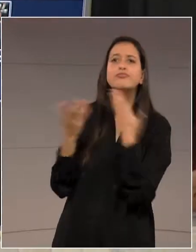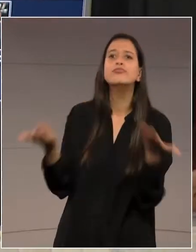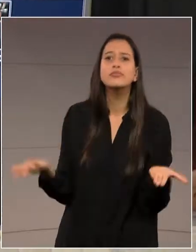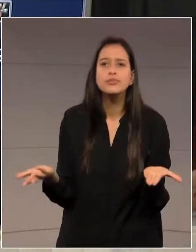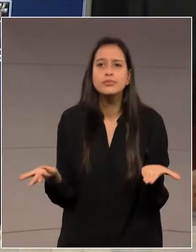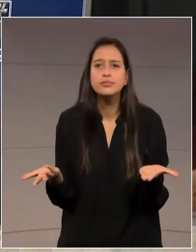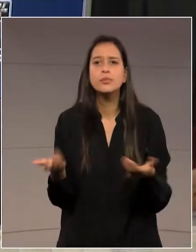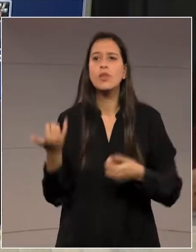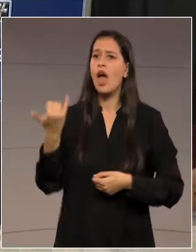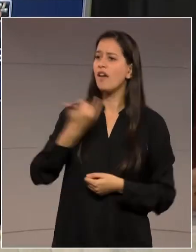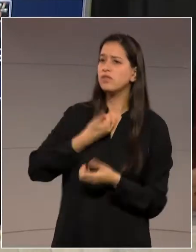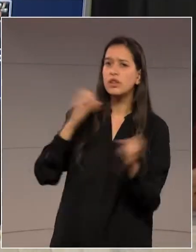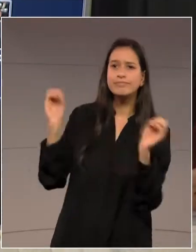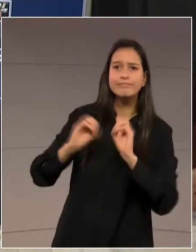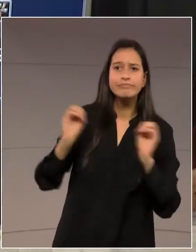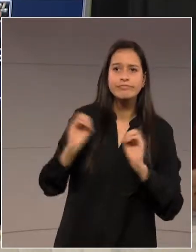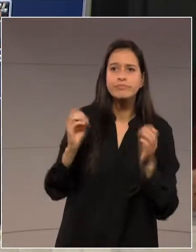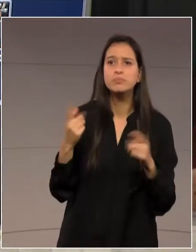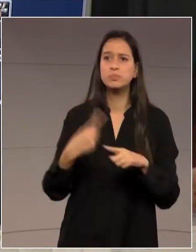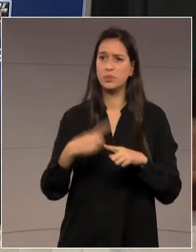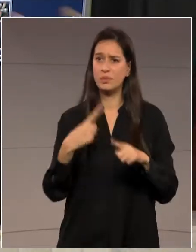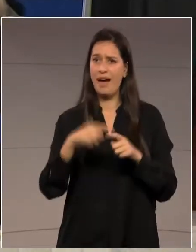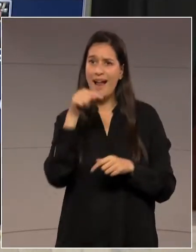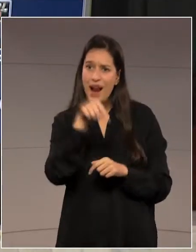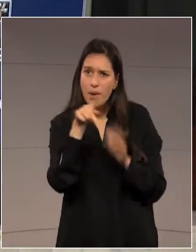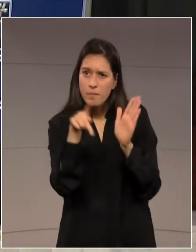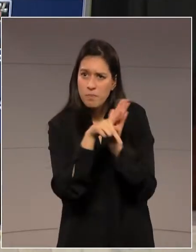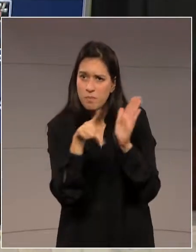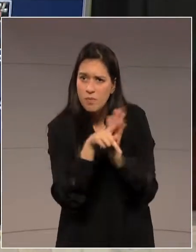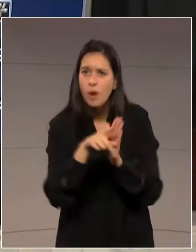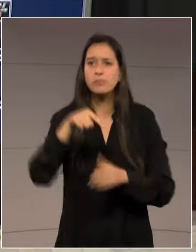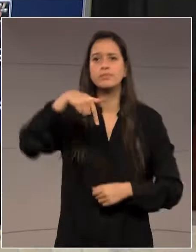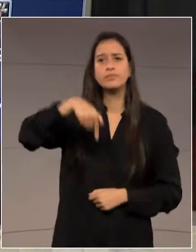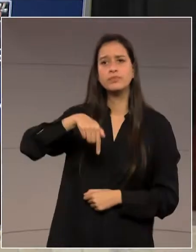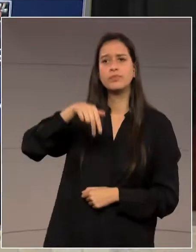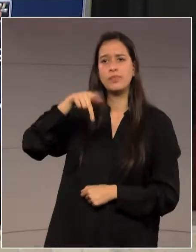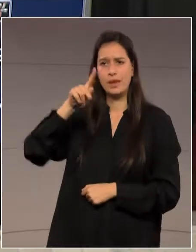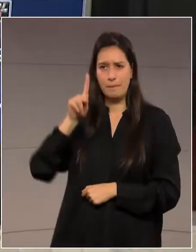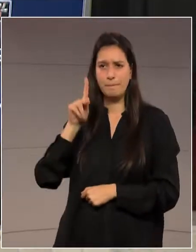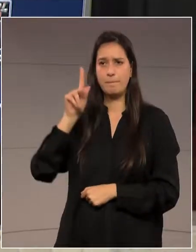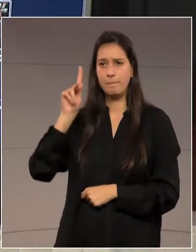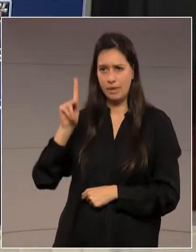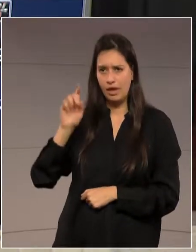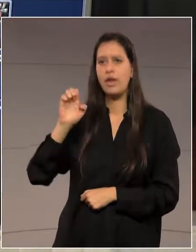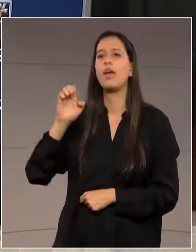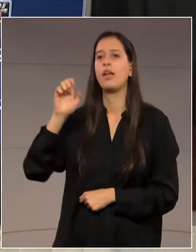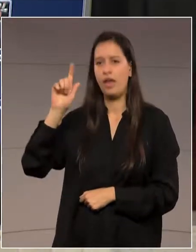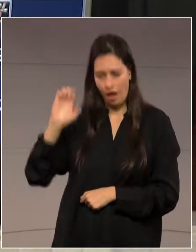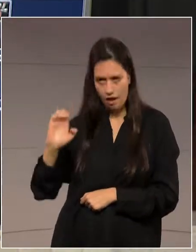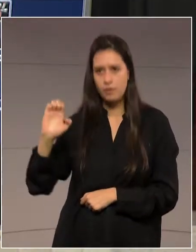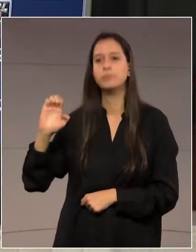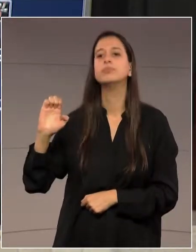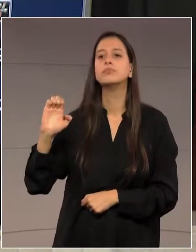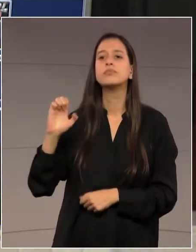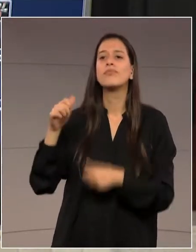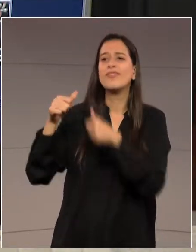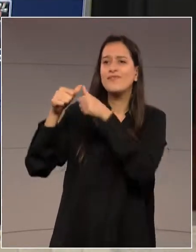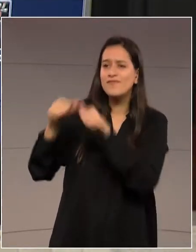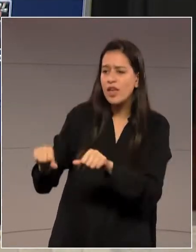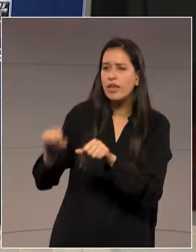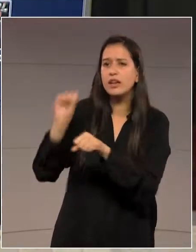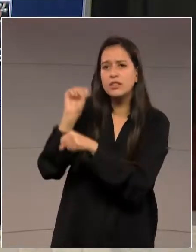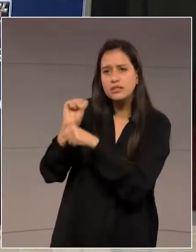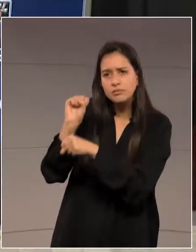quadro próprio do Poder Executivo, que é o quadro geral. Ele não pode ficar lá. Ele